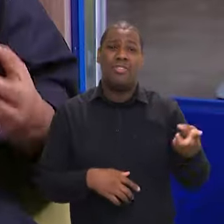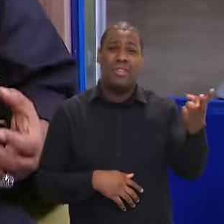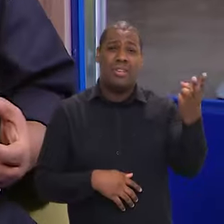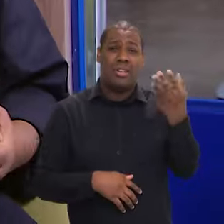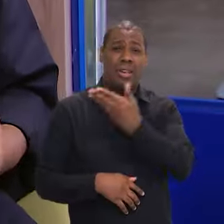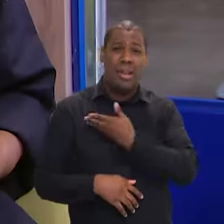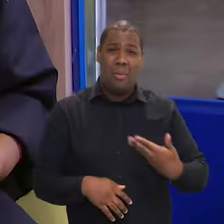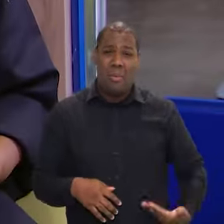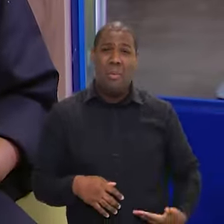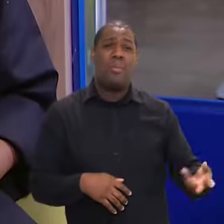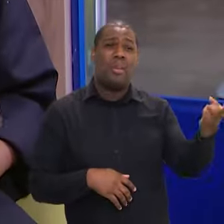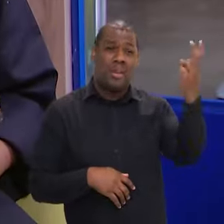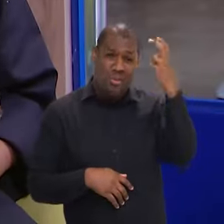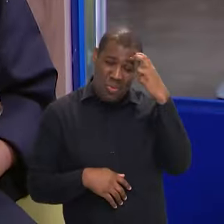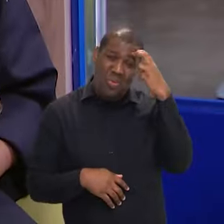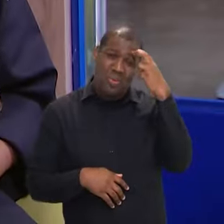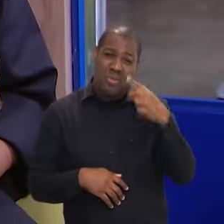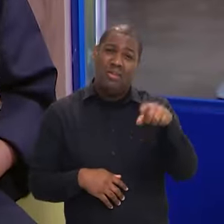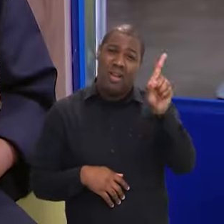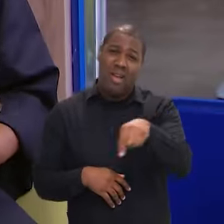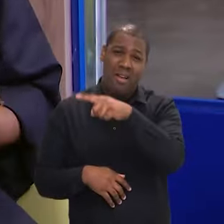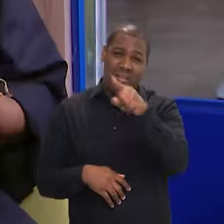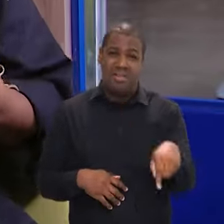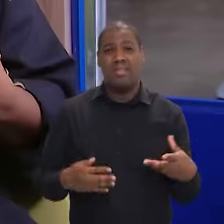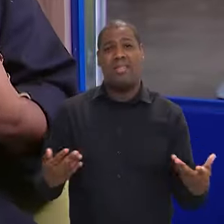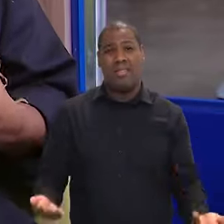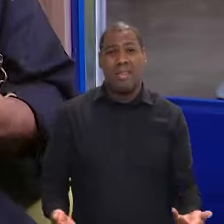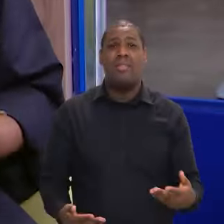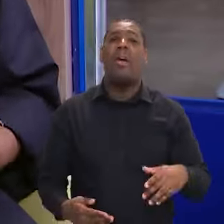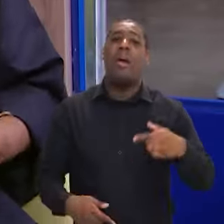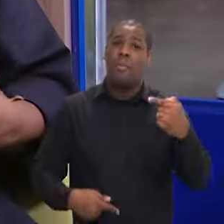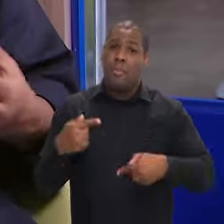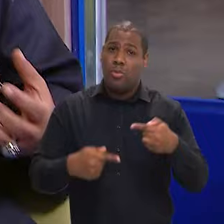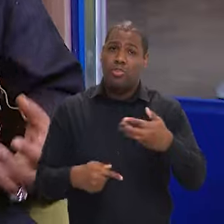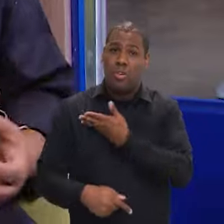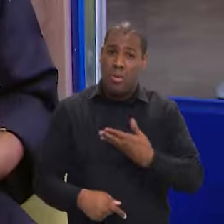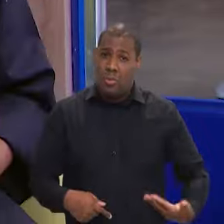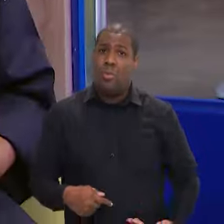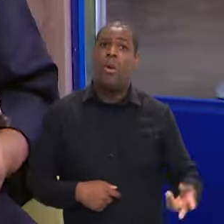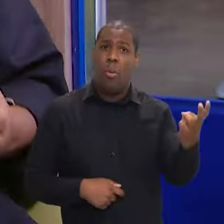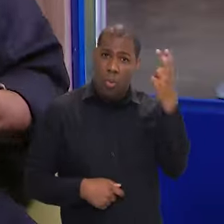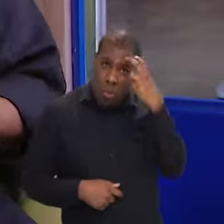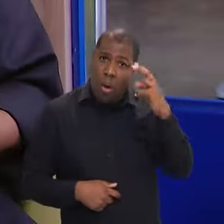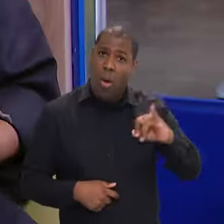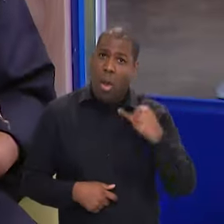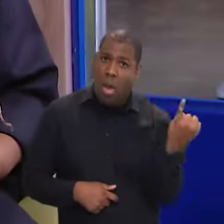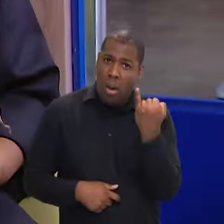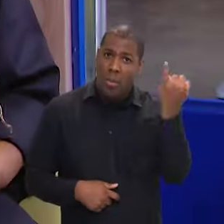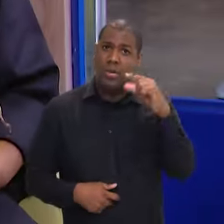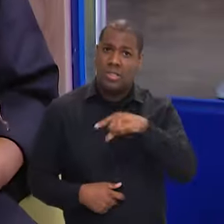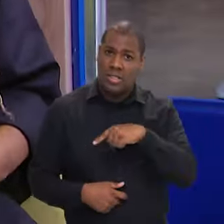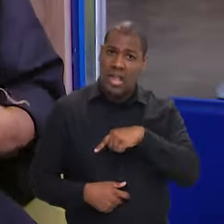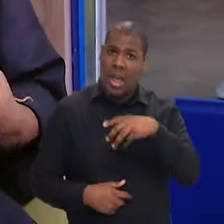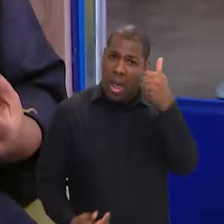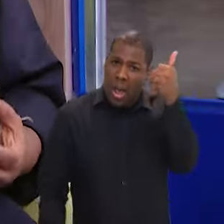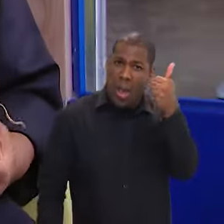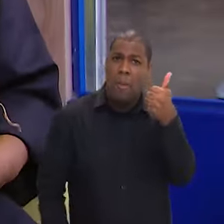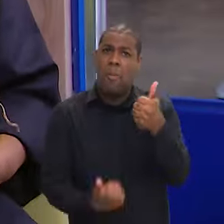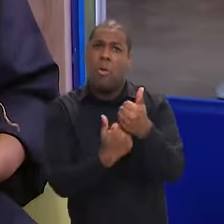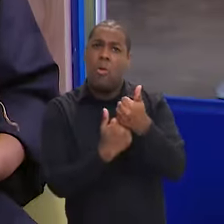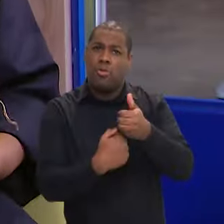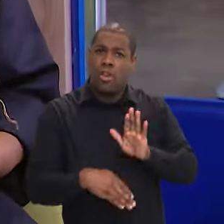das continuidades das políticas públicas do setor cultural, as políticas são importantes para a gente consolidar o setor em todas as direções, para